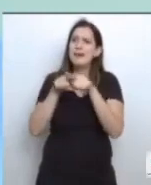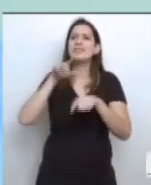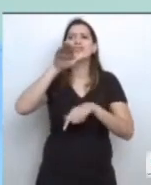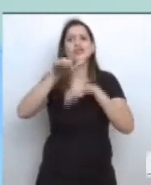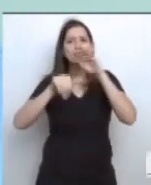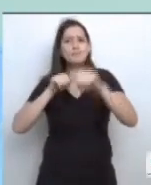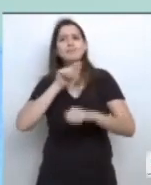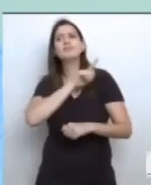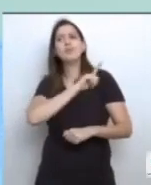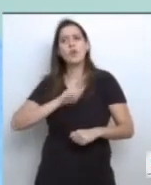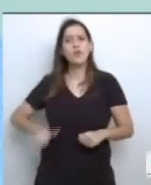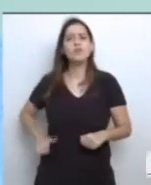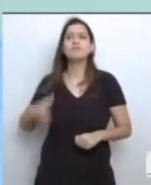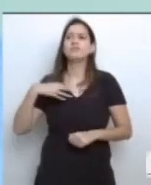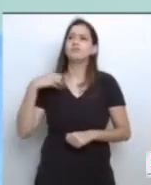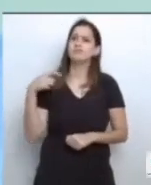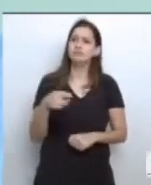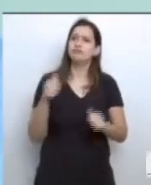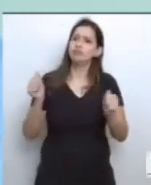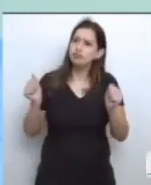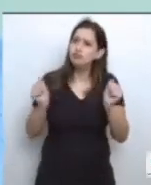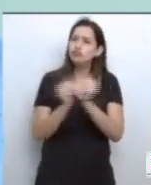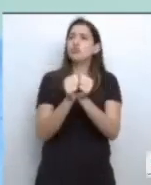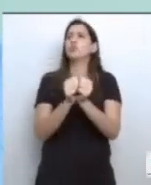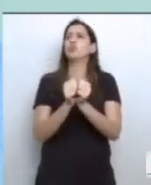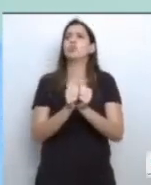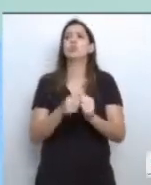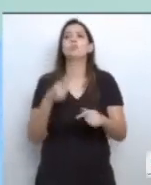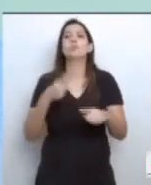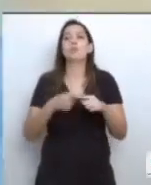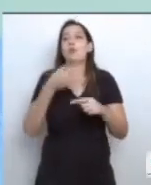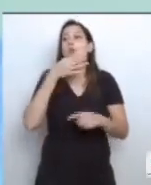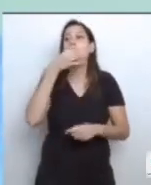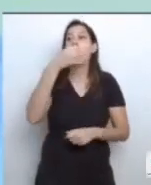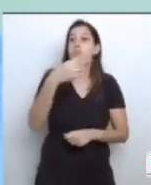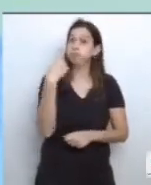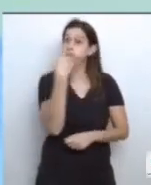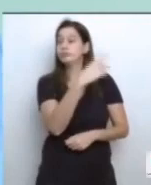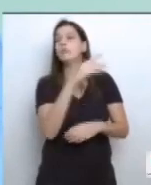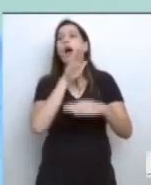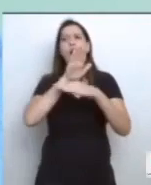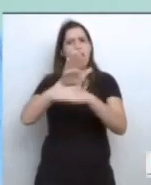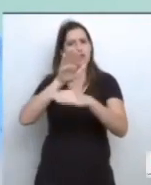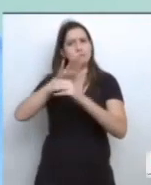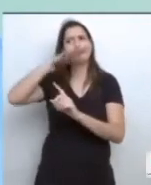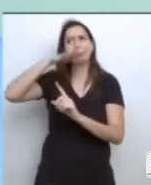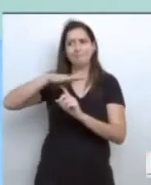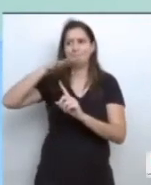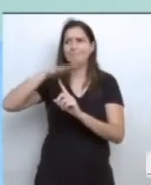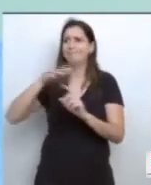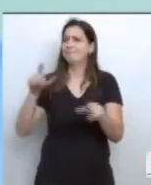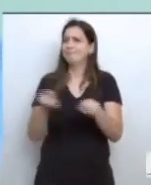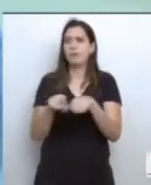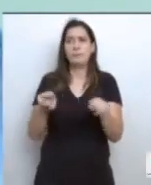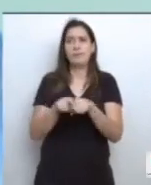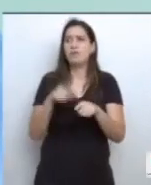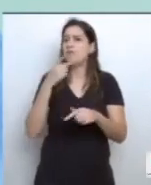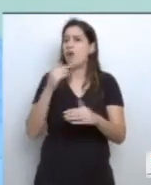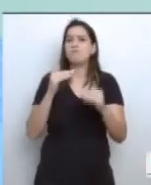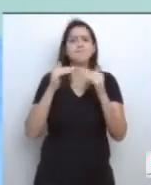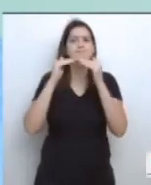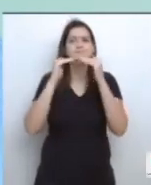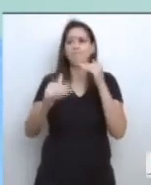gente na comitiva de deputados, para ir lá colocar a posição dele em favor do Paraná, contra também esse modelo híbrido de